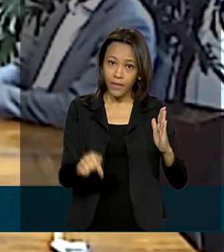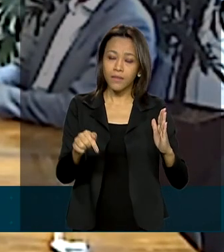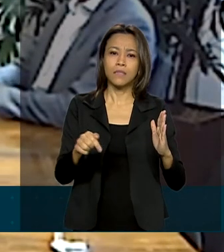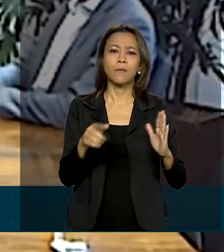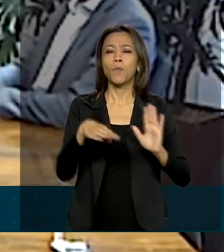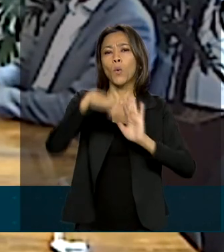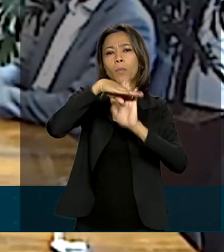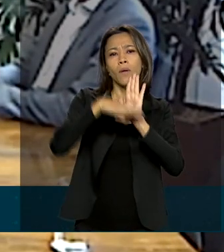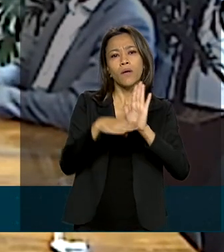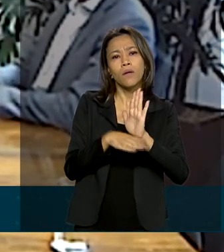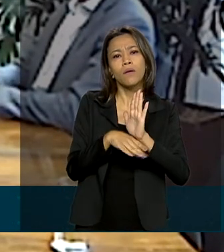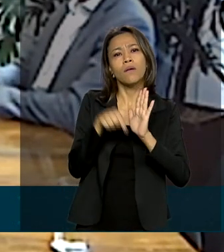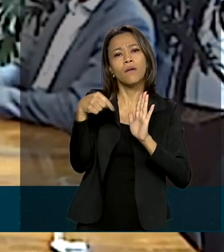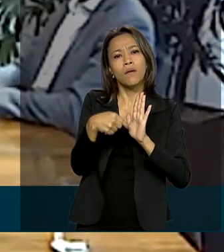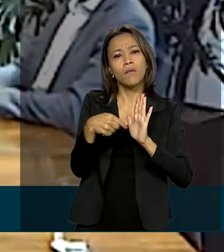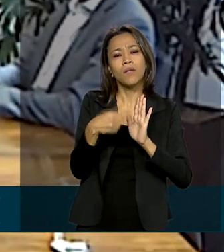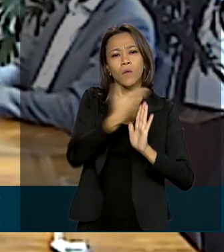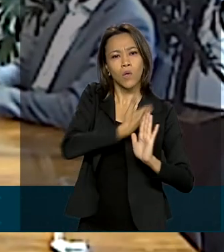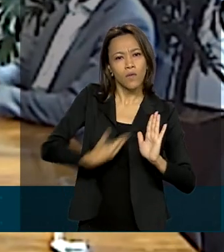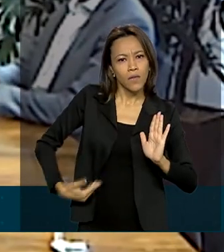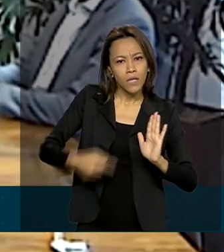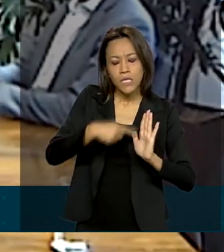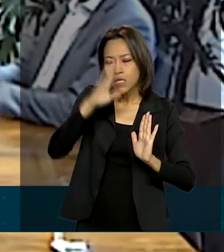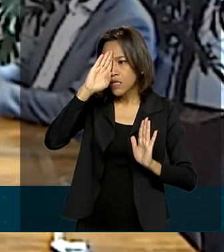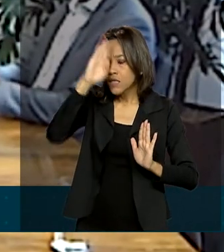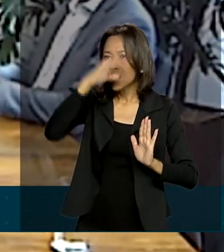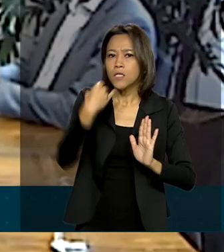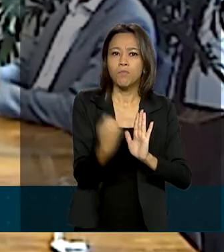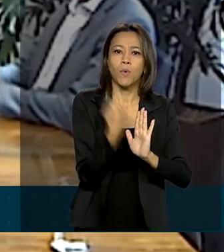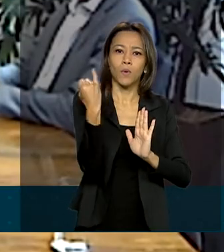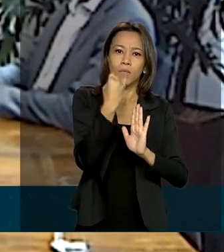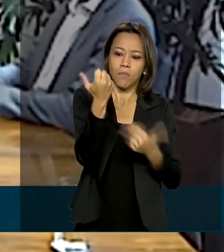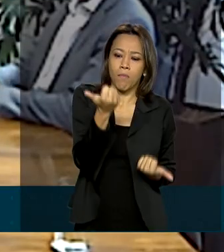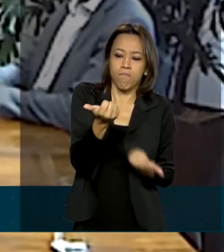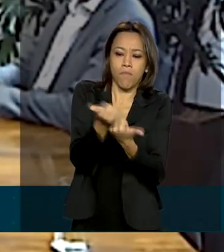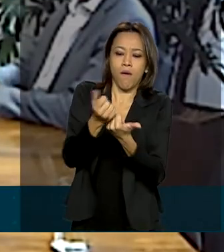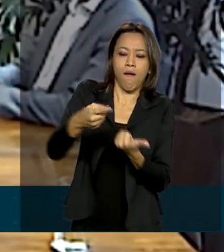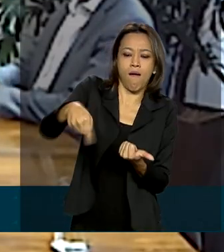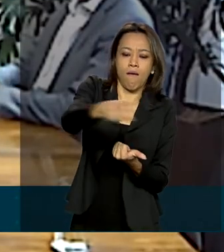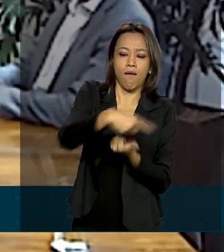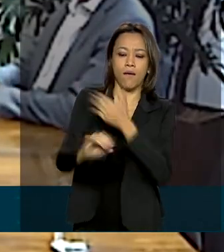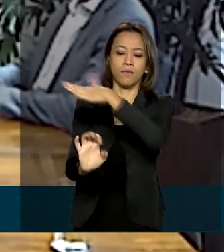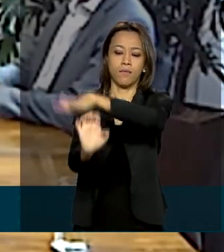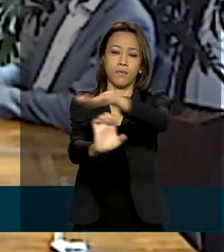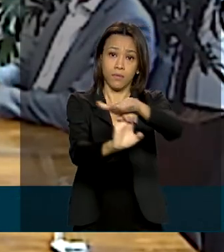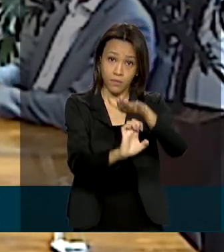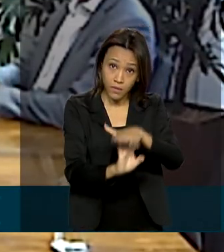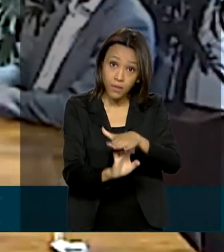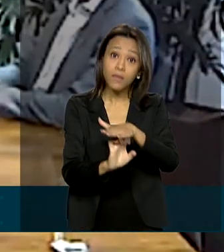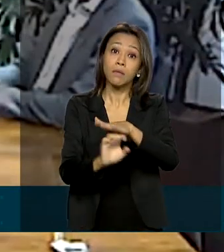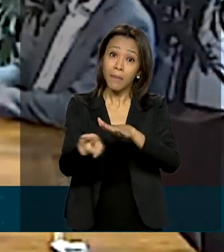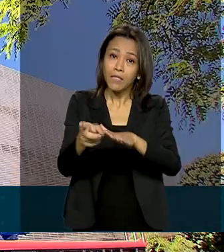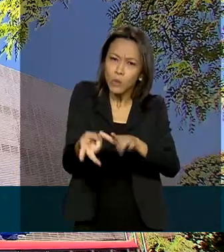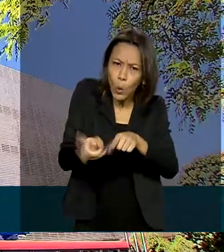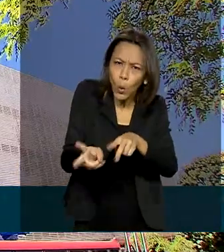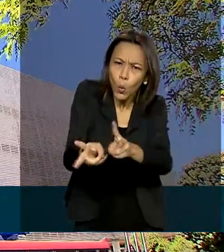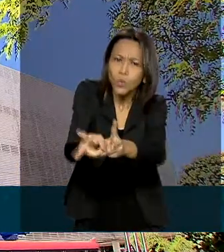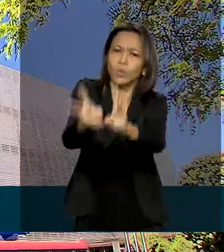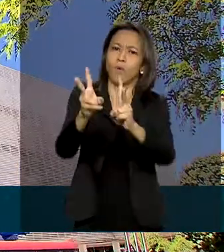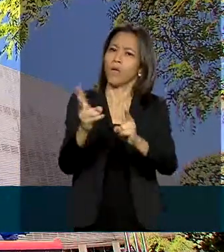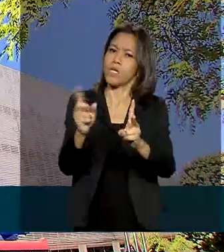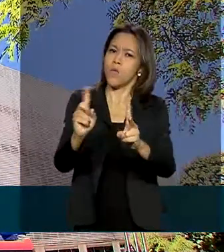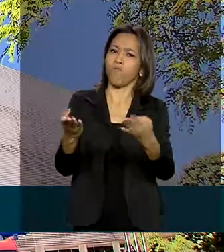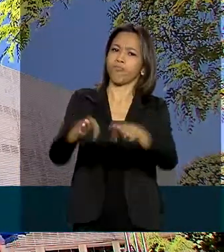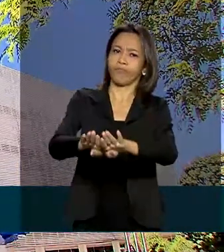o Pronamp tem sido fundamental para apoiar essas empresas nos seus desafios de sobrevivência. O